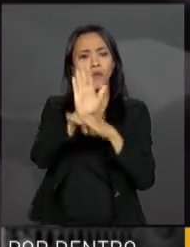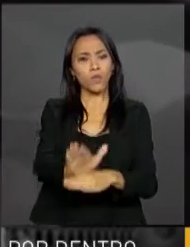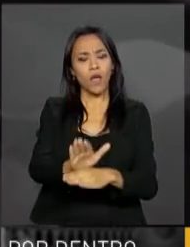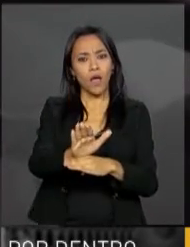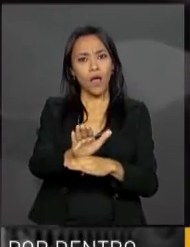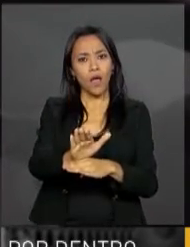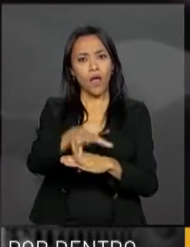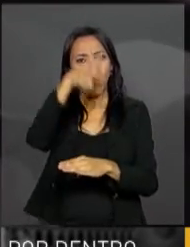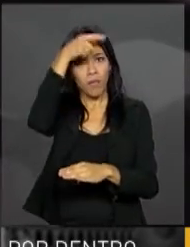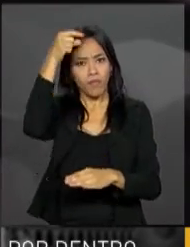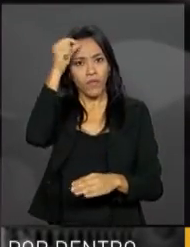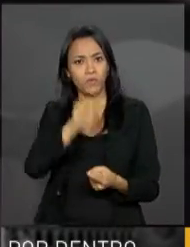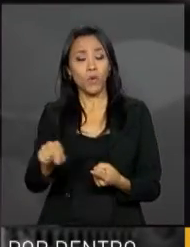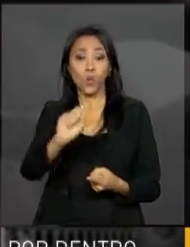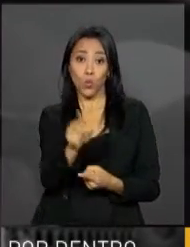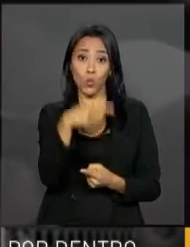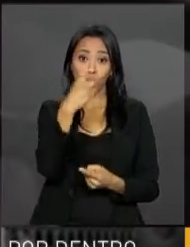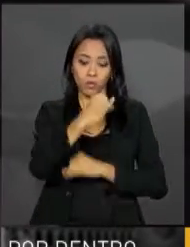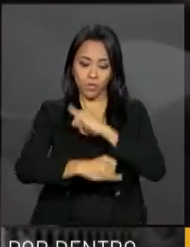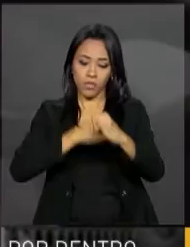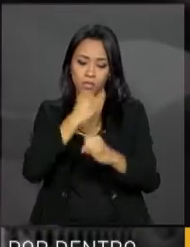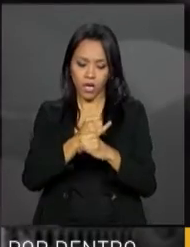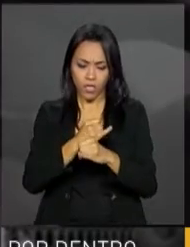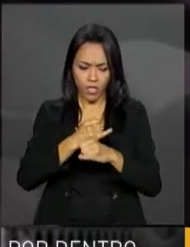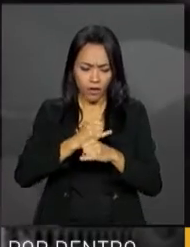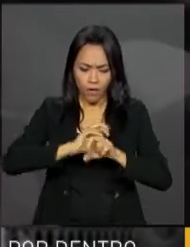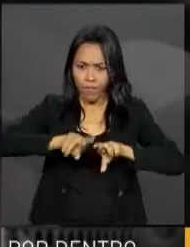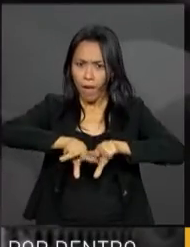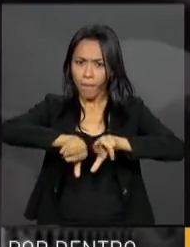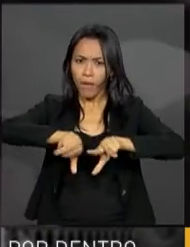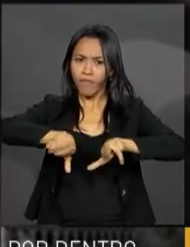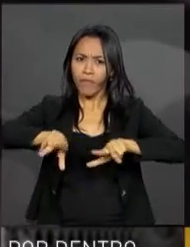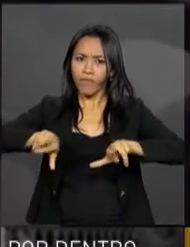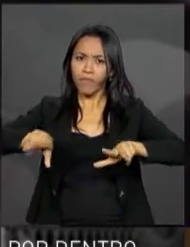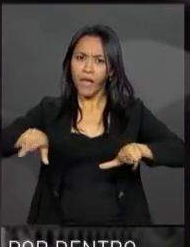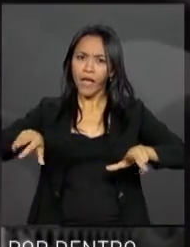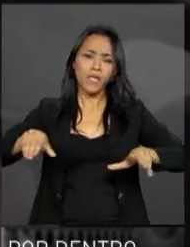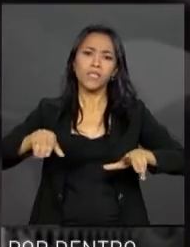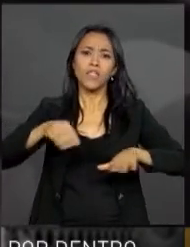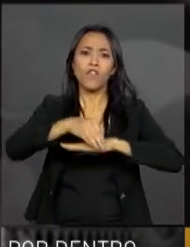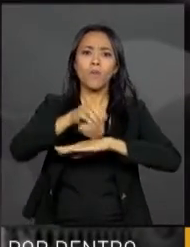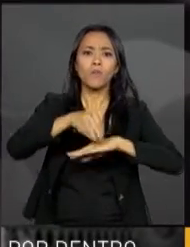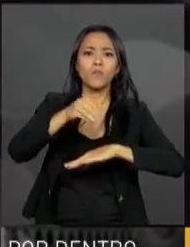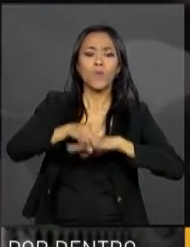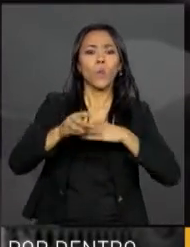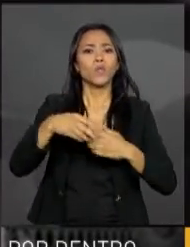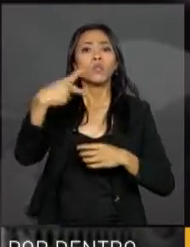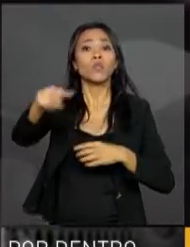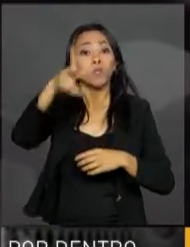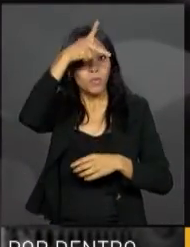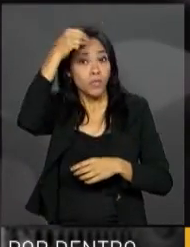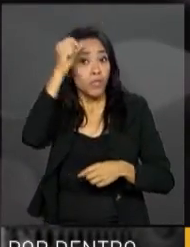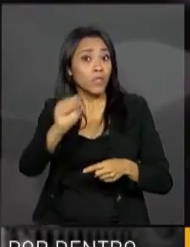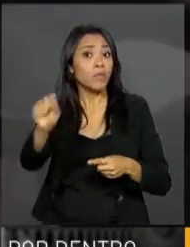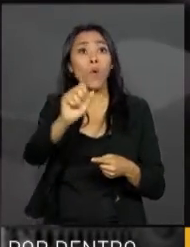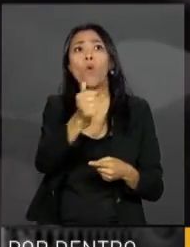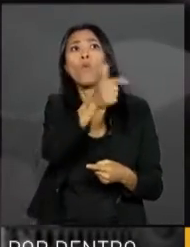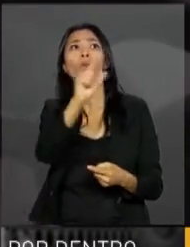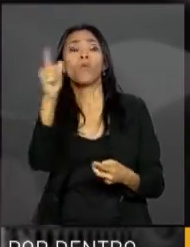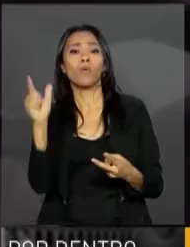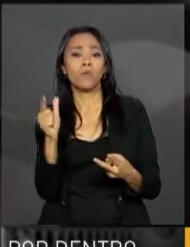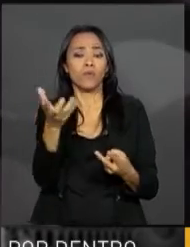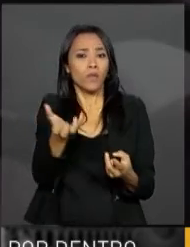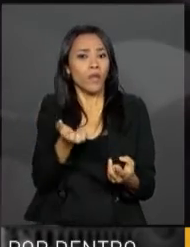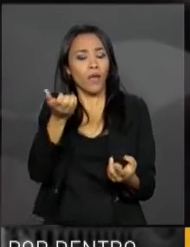site ele encontrará as informações mais importantes sobre o seu próprio município ou qualquer outro município brasileiro